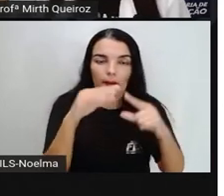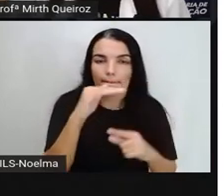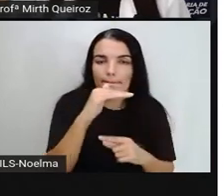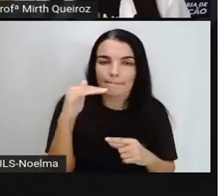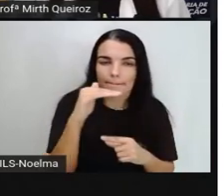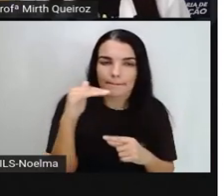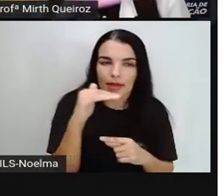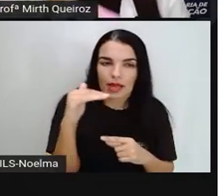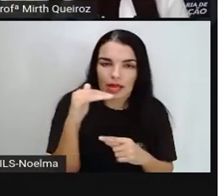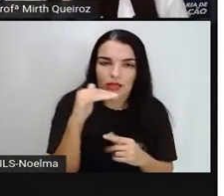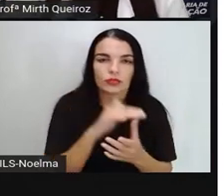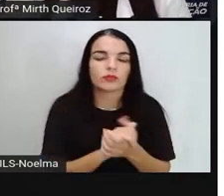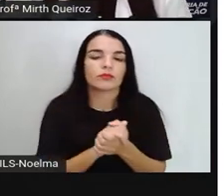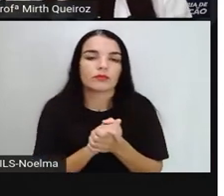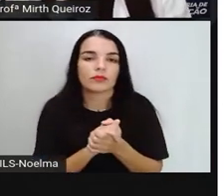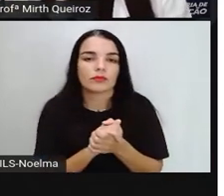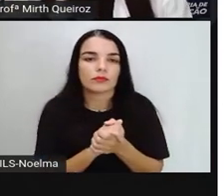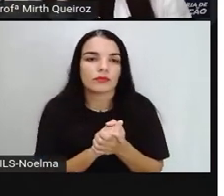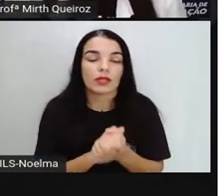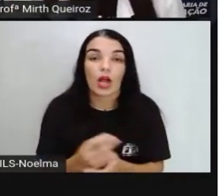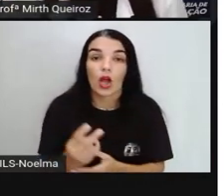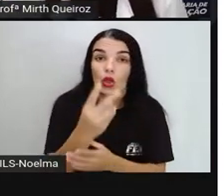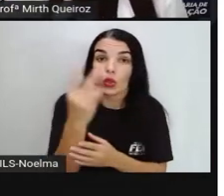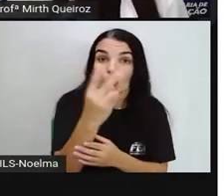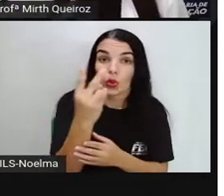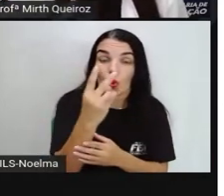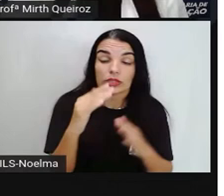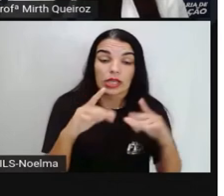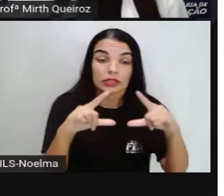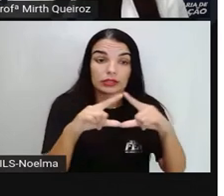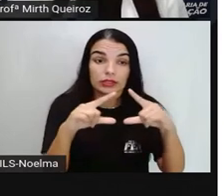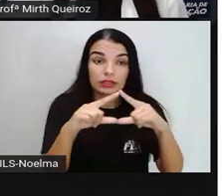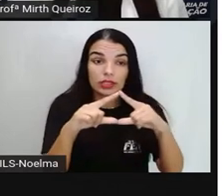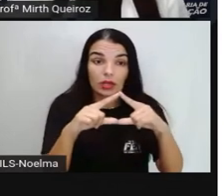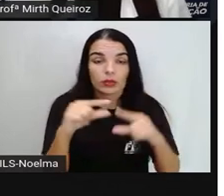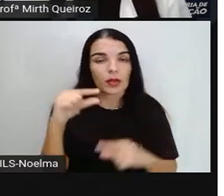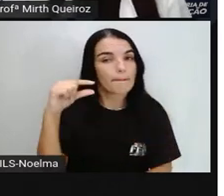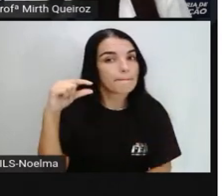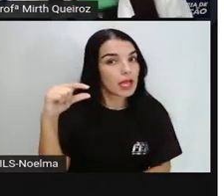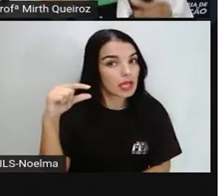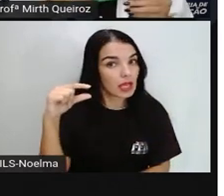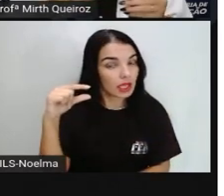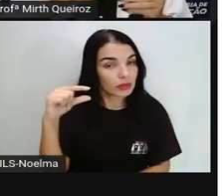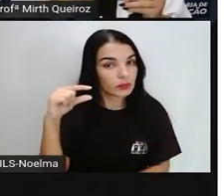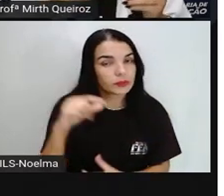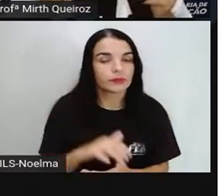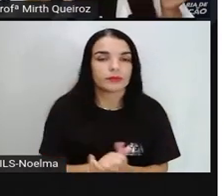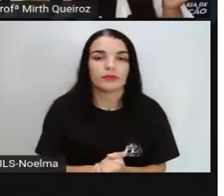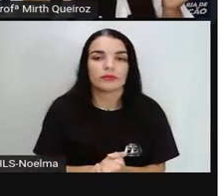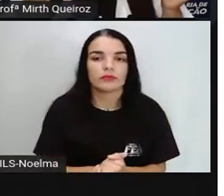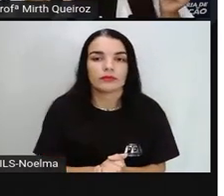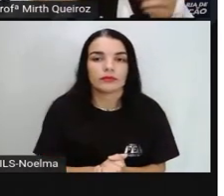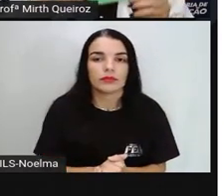Um triângulo médio. Ele é formado por dois triângulos pequenos.